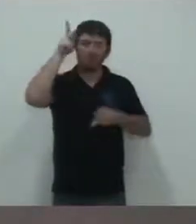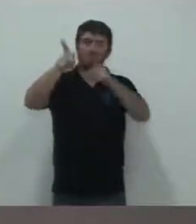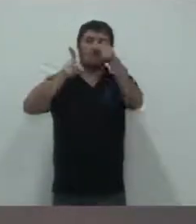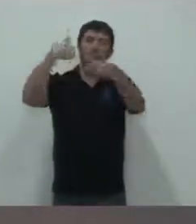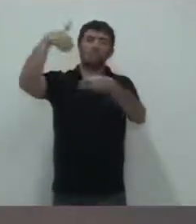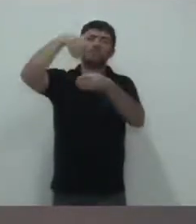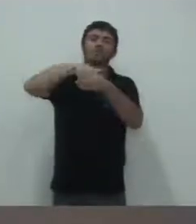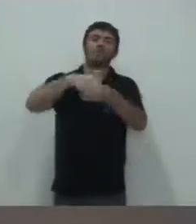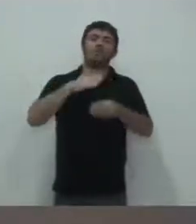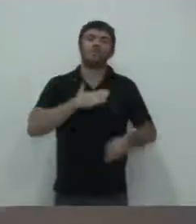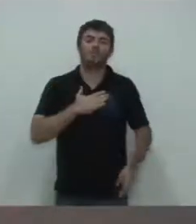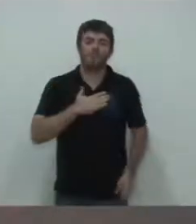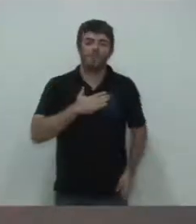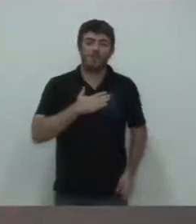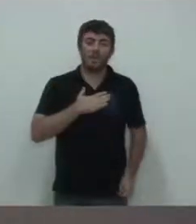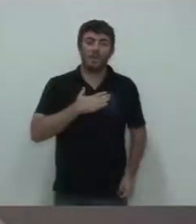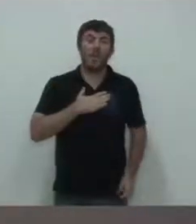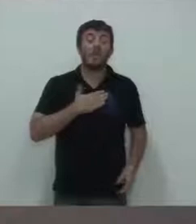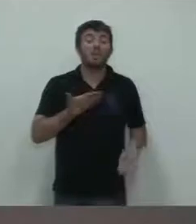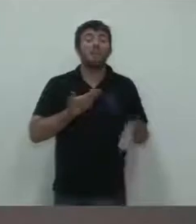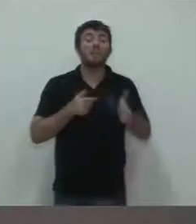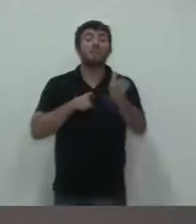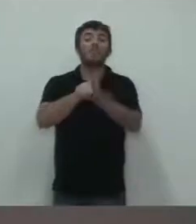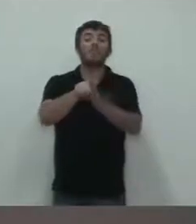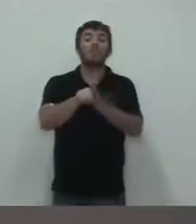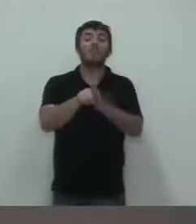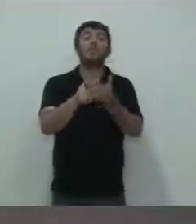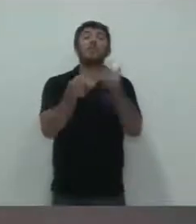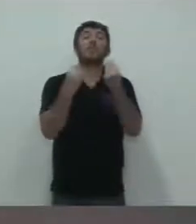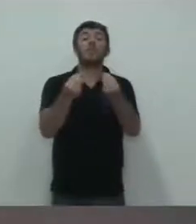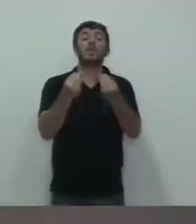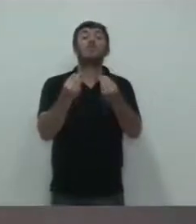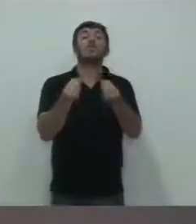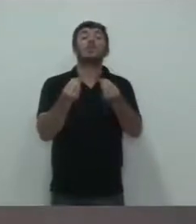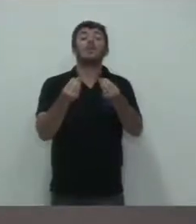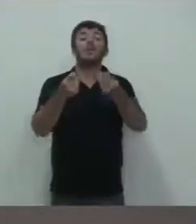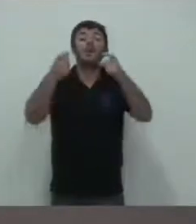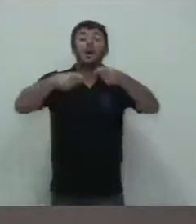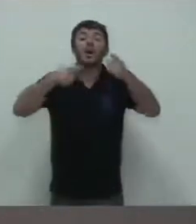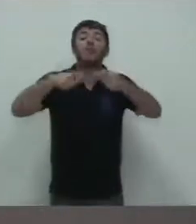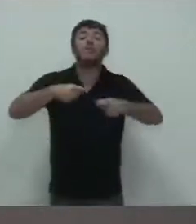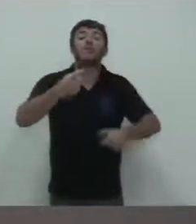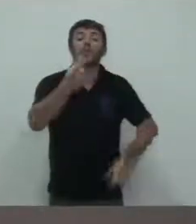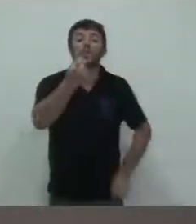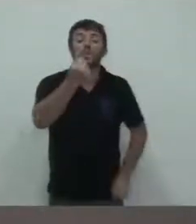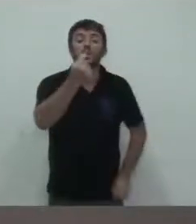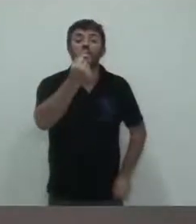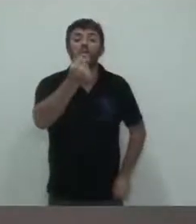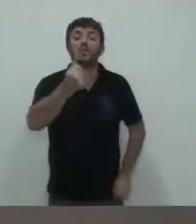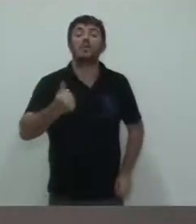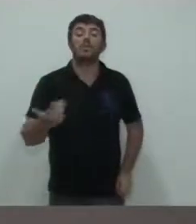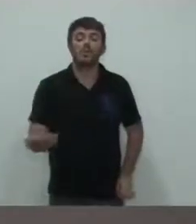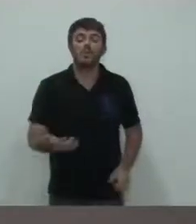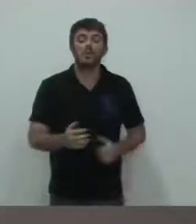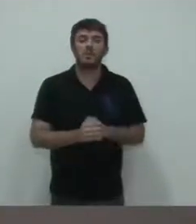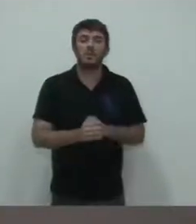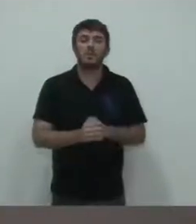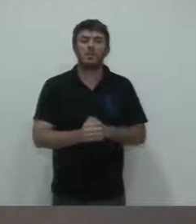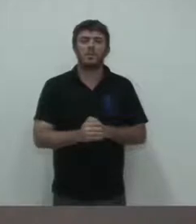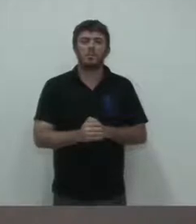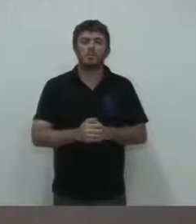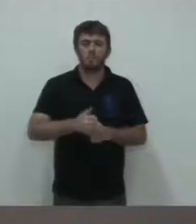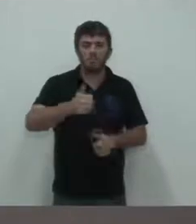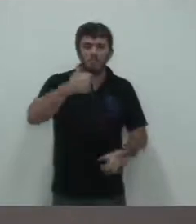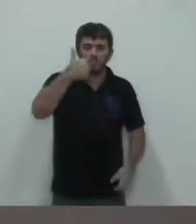imagina. Cadê o dinheiro? Cadê? Cadê? Primeiro, se o prefeito está